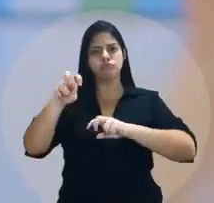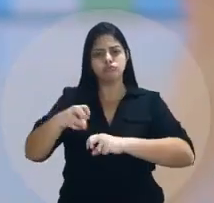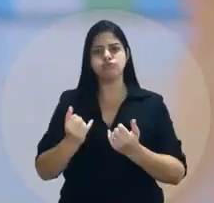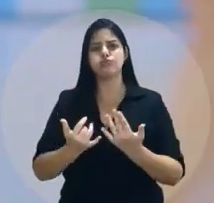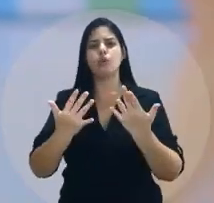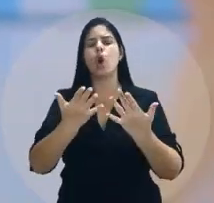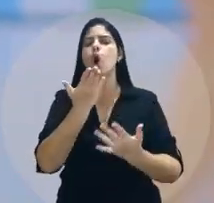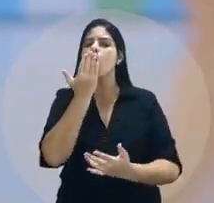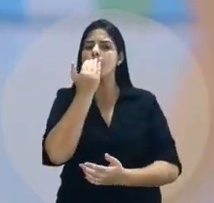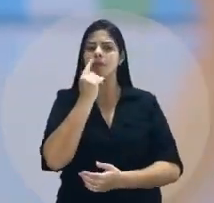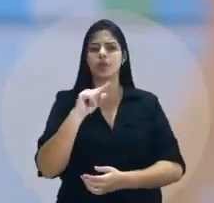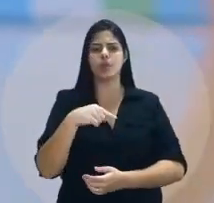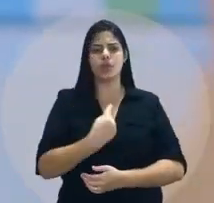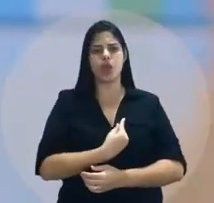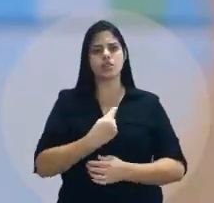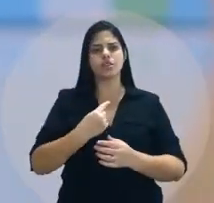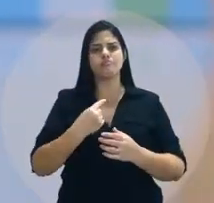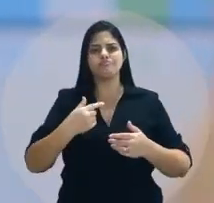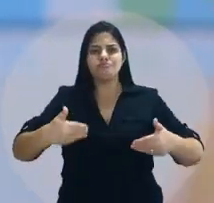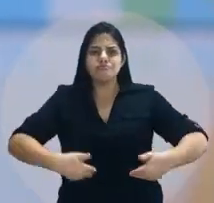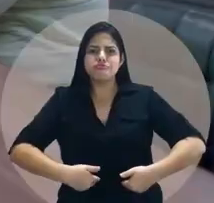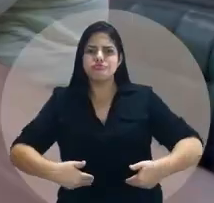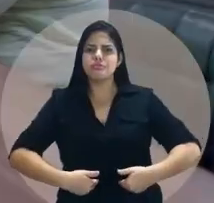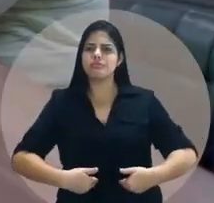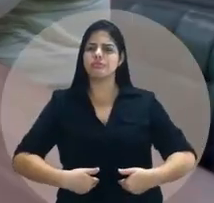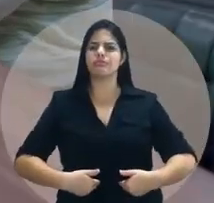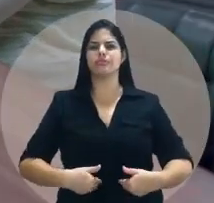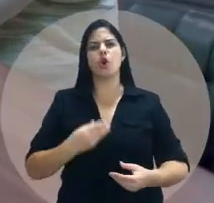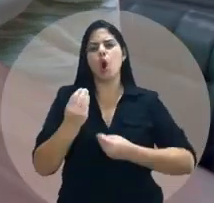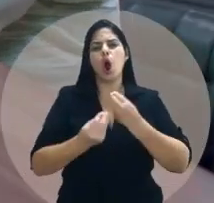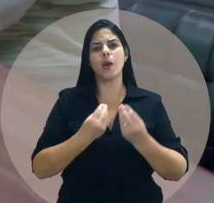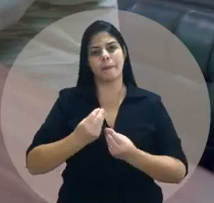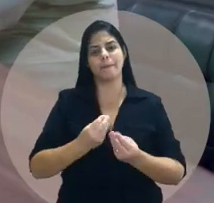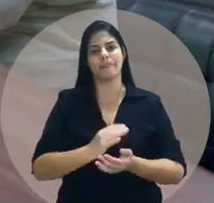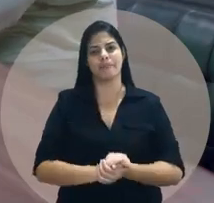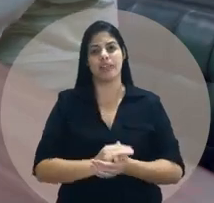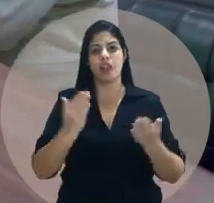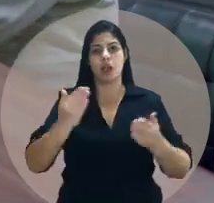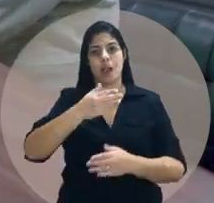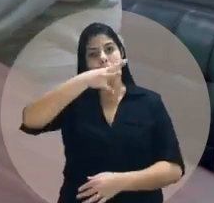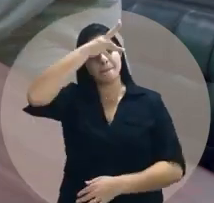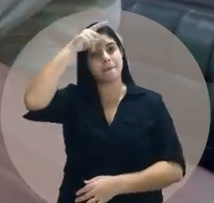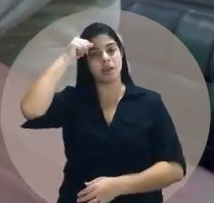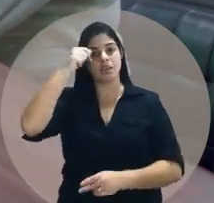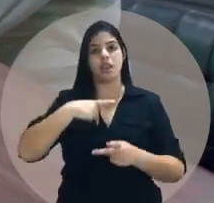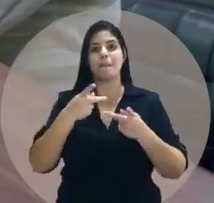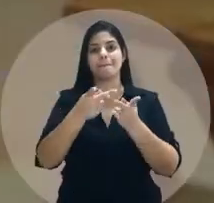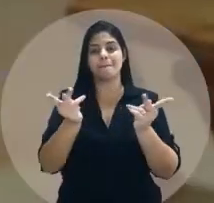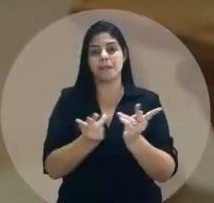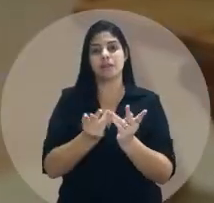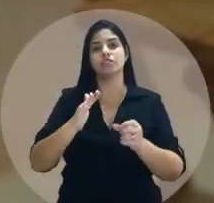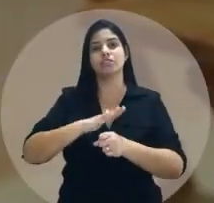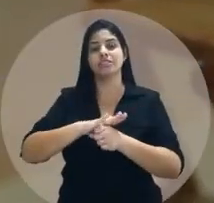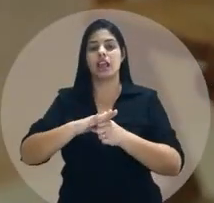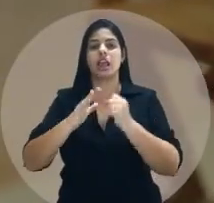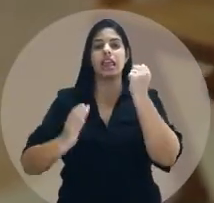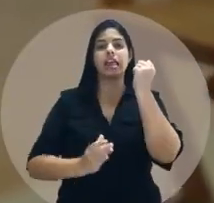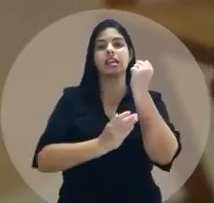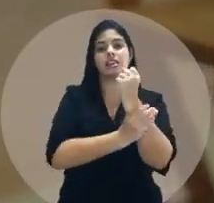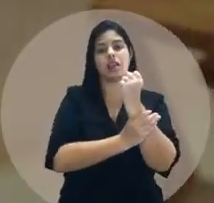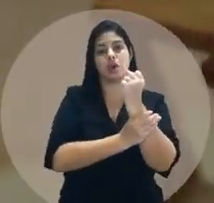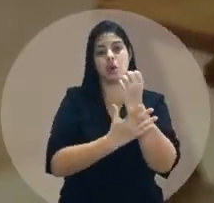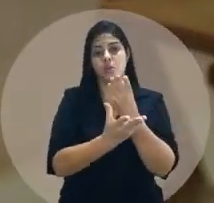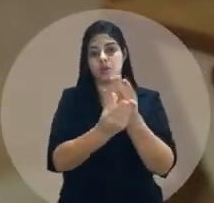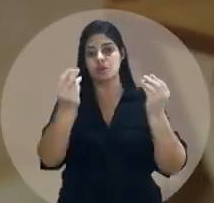muitos alimentos, ter gente passando fome? Vamos lançar o Mato Grosso de Prato Cheio, que vai garantir